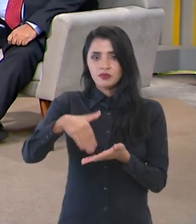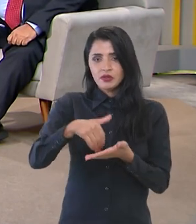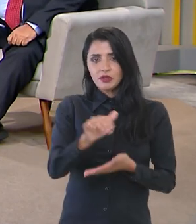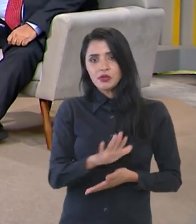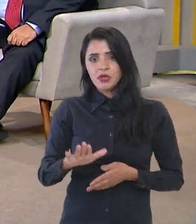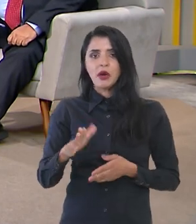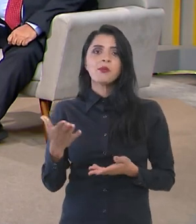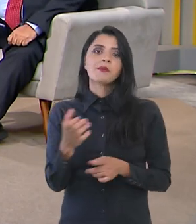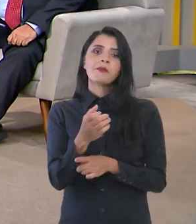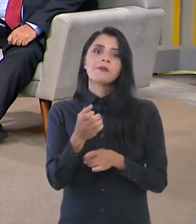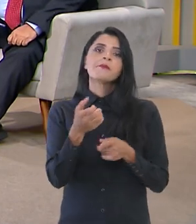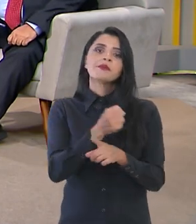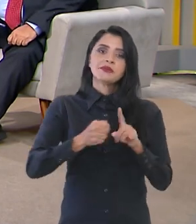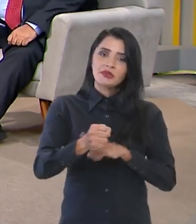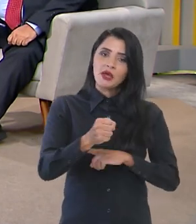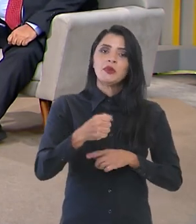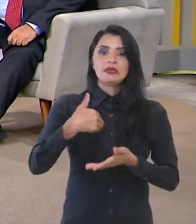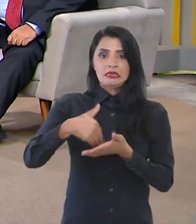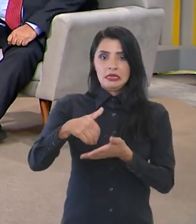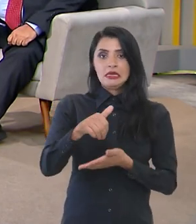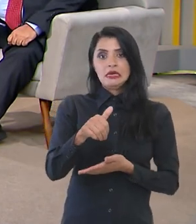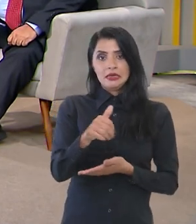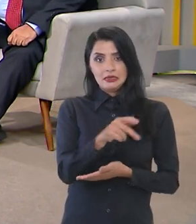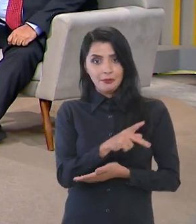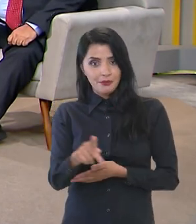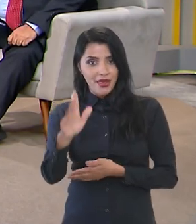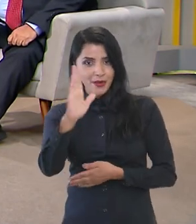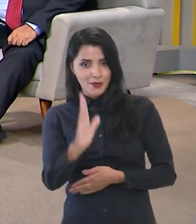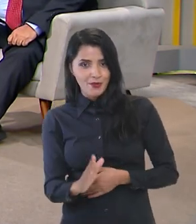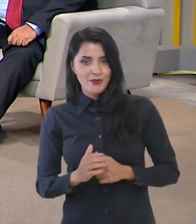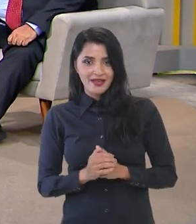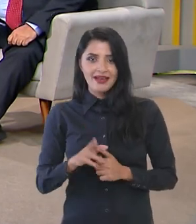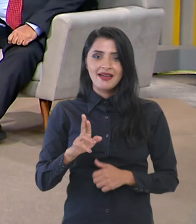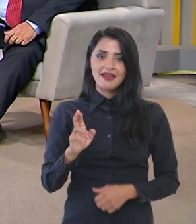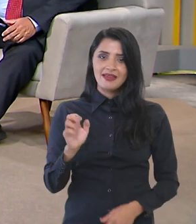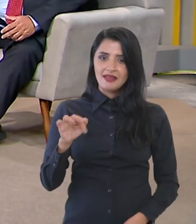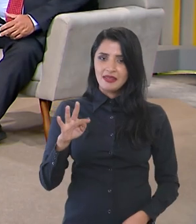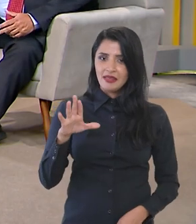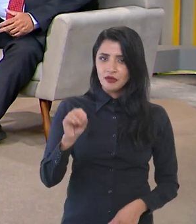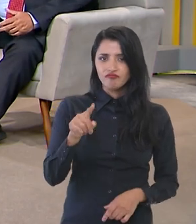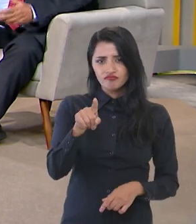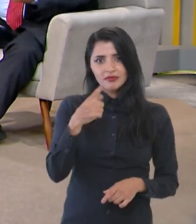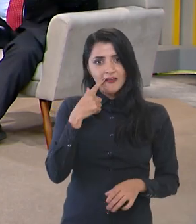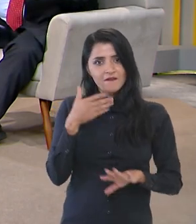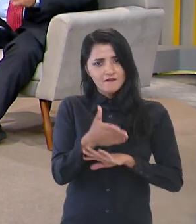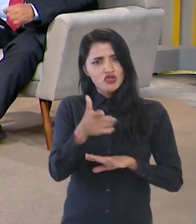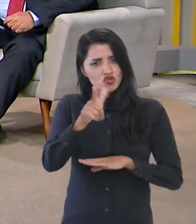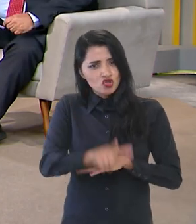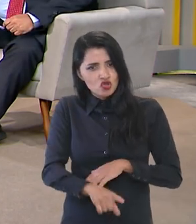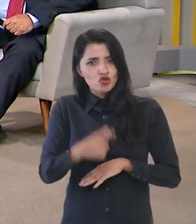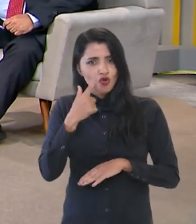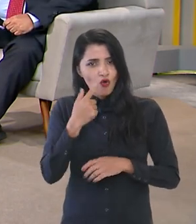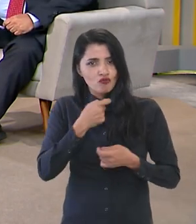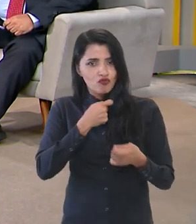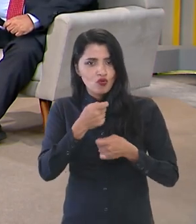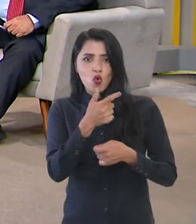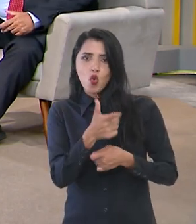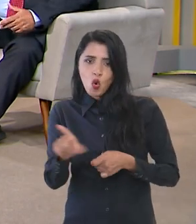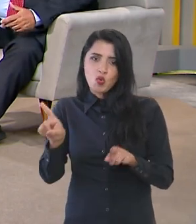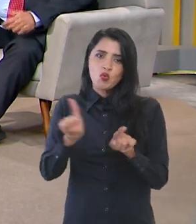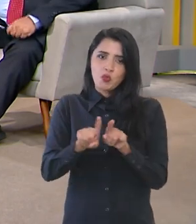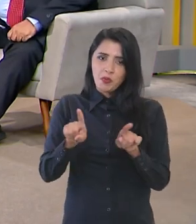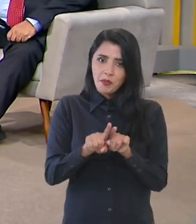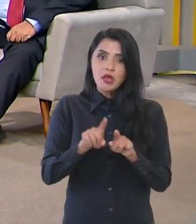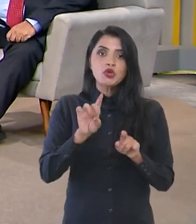secretário nacional de participação social da Secretaria-Geral da Presidência da República, Renato Simões. Se você quiser rever esta ou